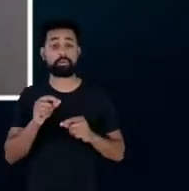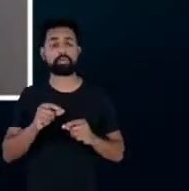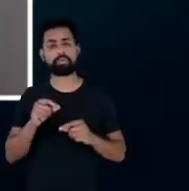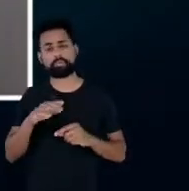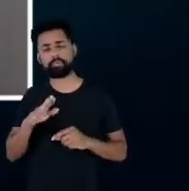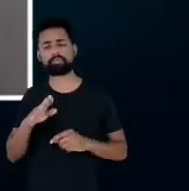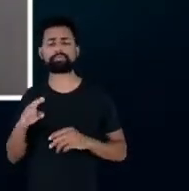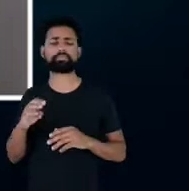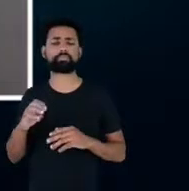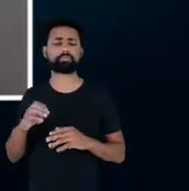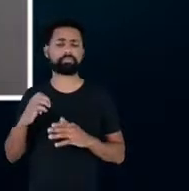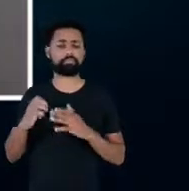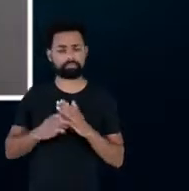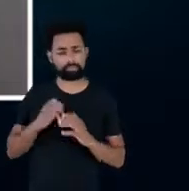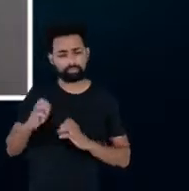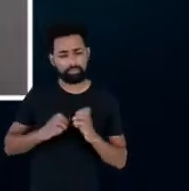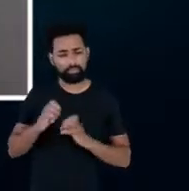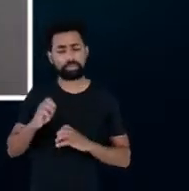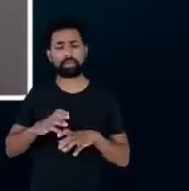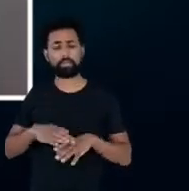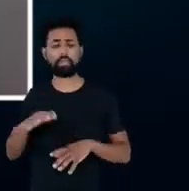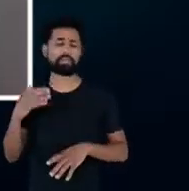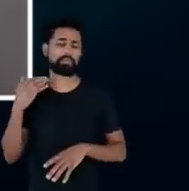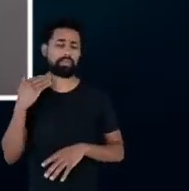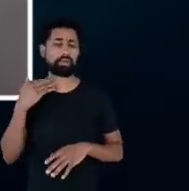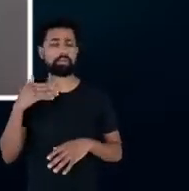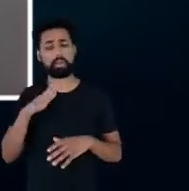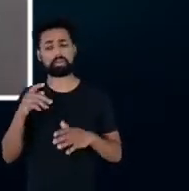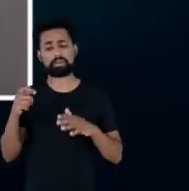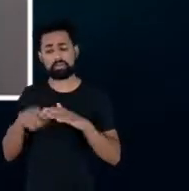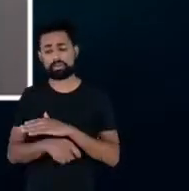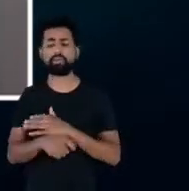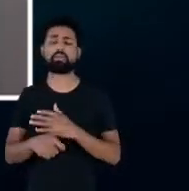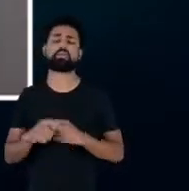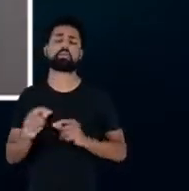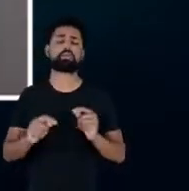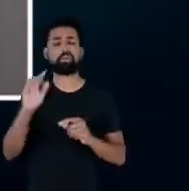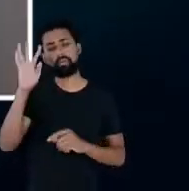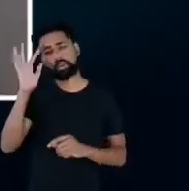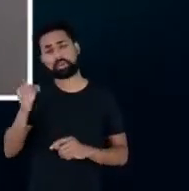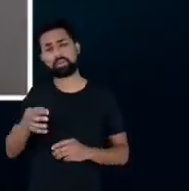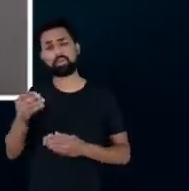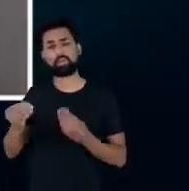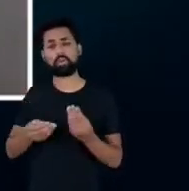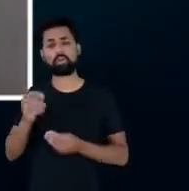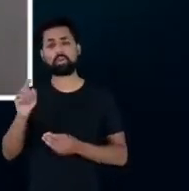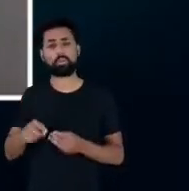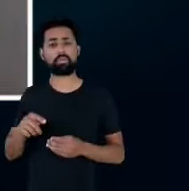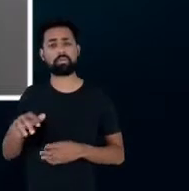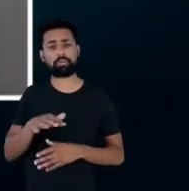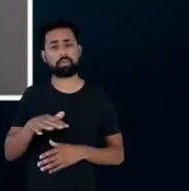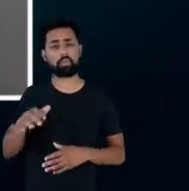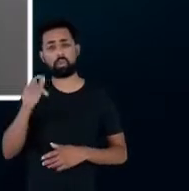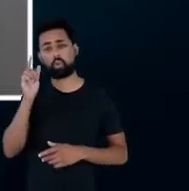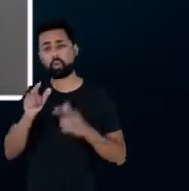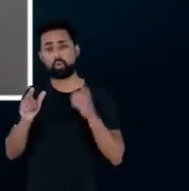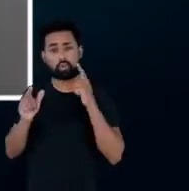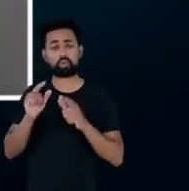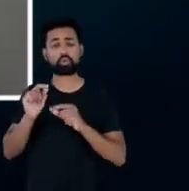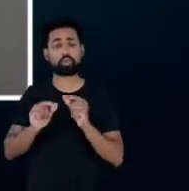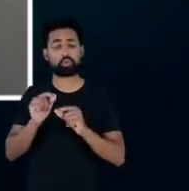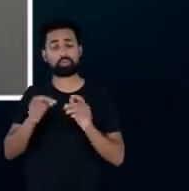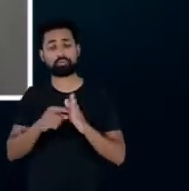mais bancos mais fundos de investimento compreendendo a eficiência energética e conseguindo fazer